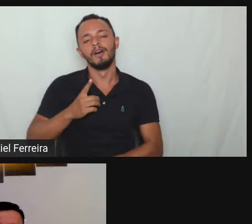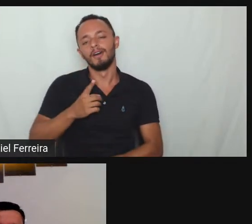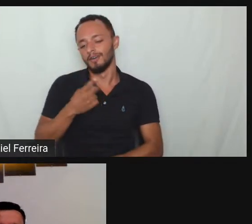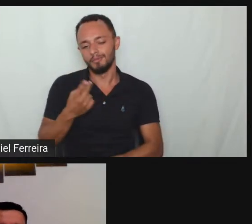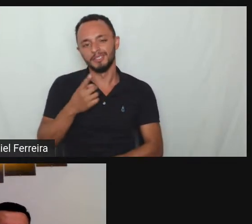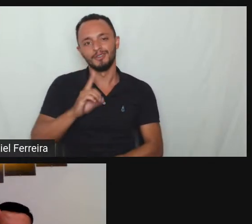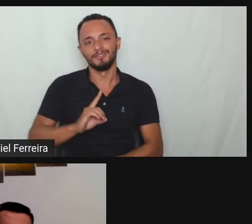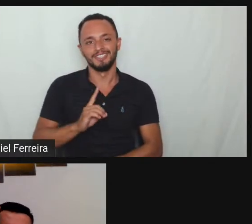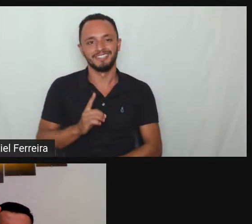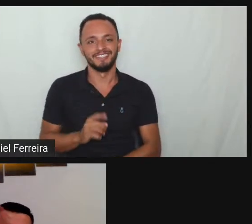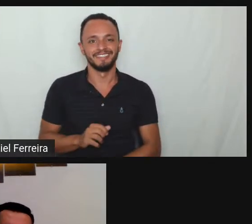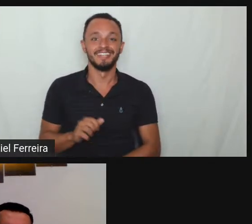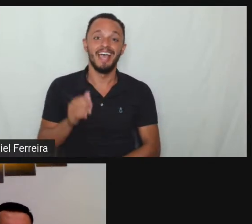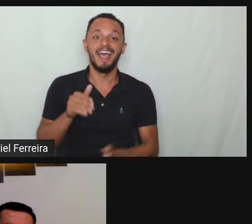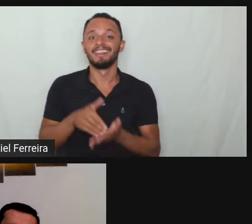a próxima